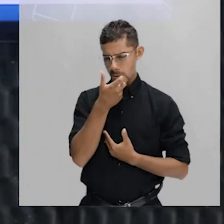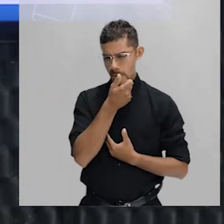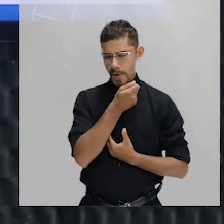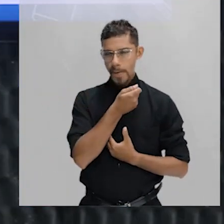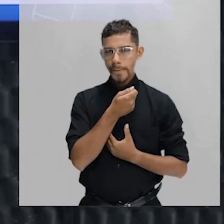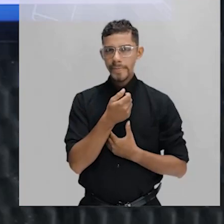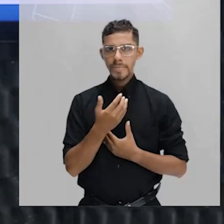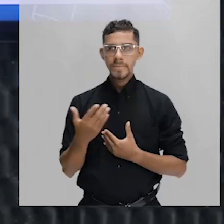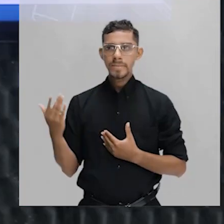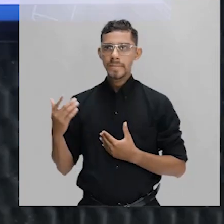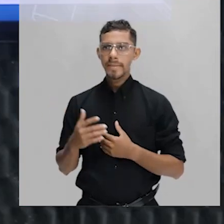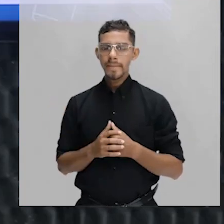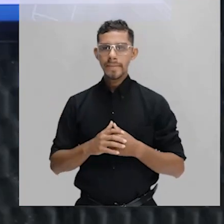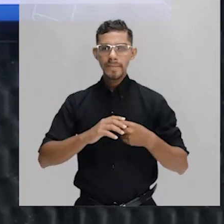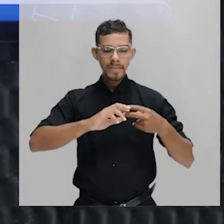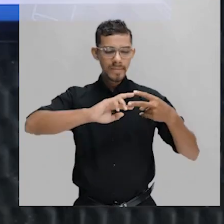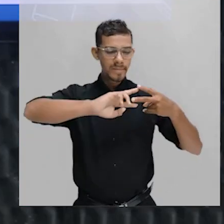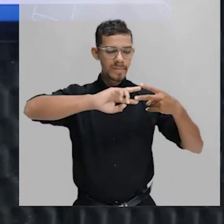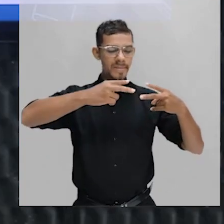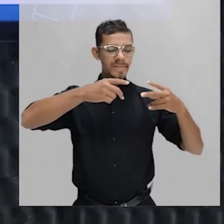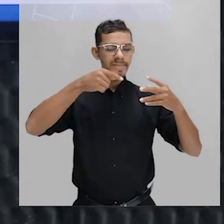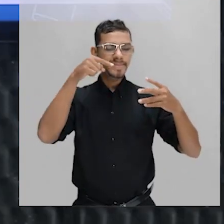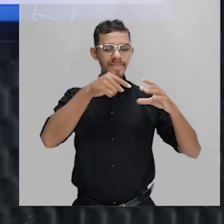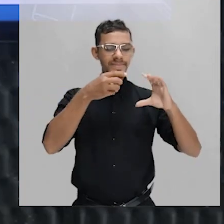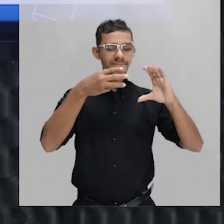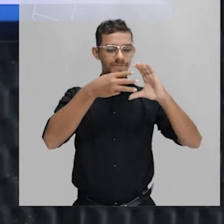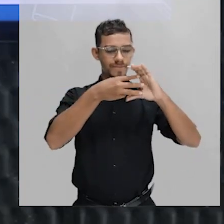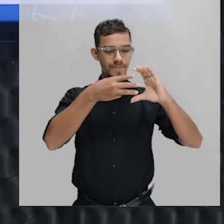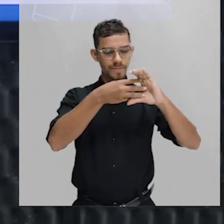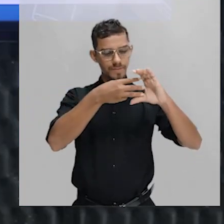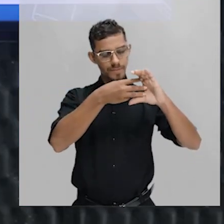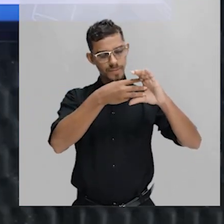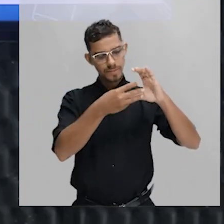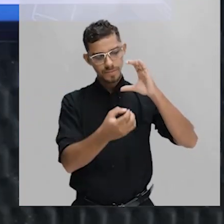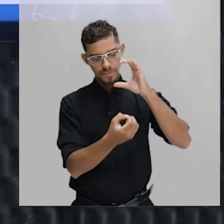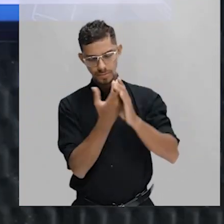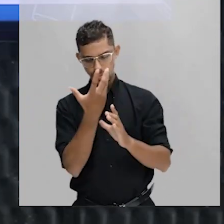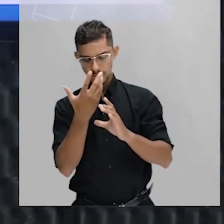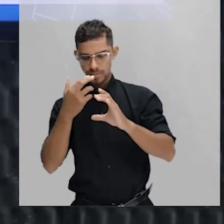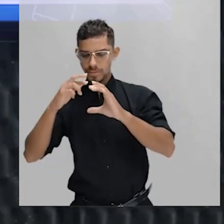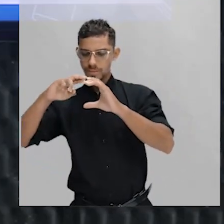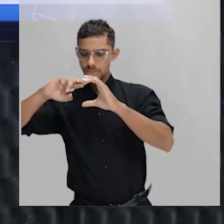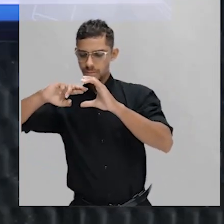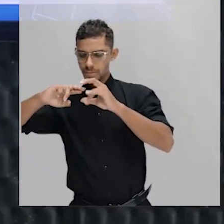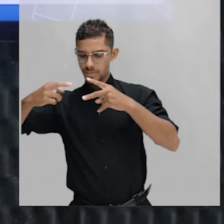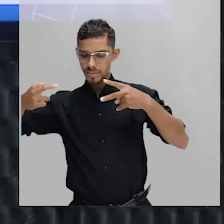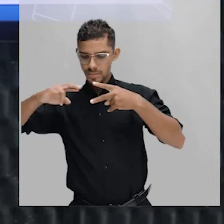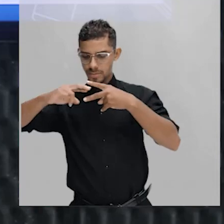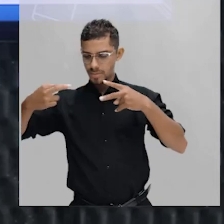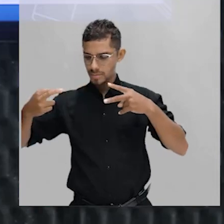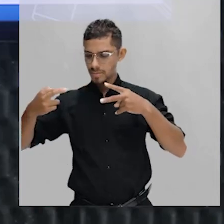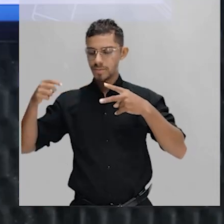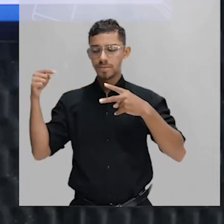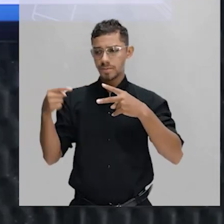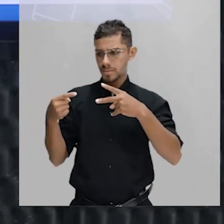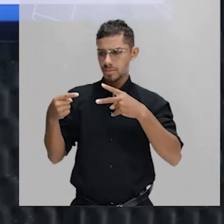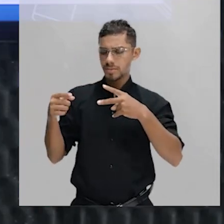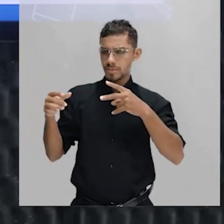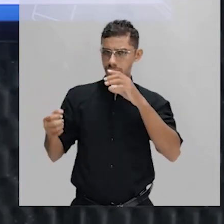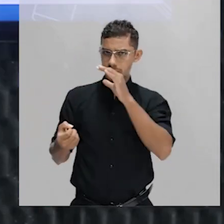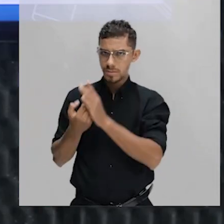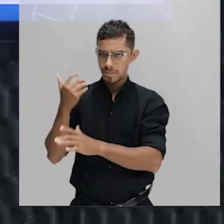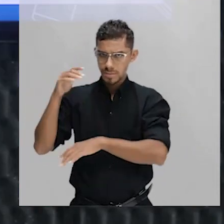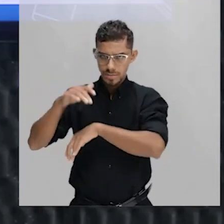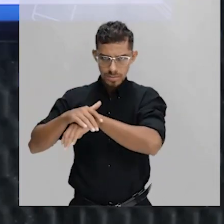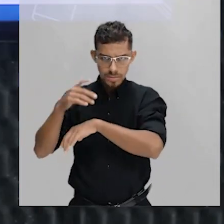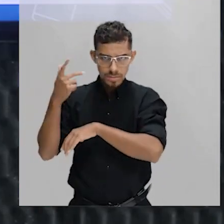Será que a célula vai simplesmente ler que tem um gene, vai produzir o RNA mensageiro? E esse RNA mensageiro já está pronto?